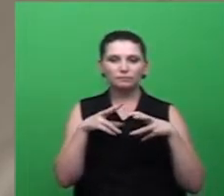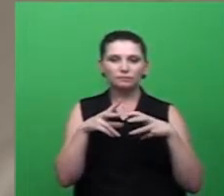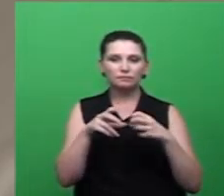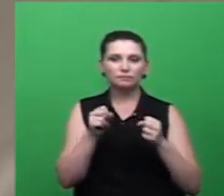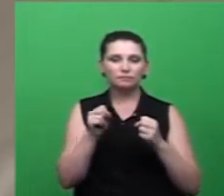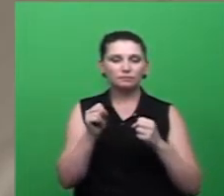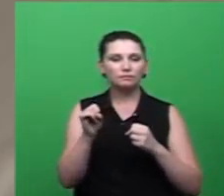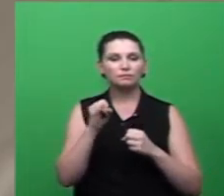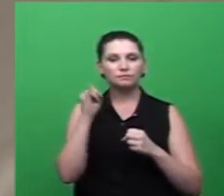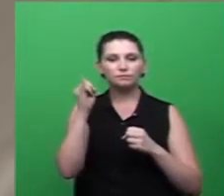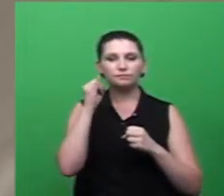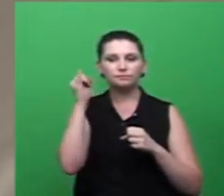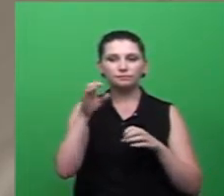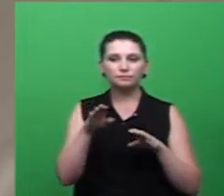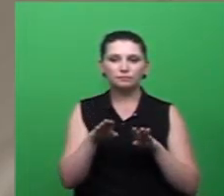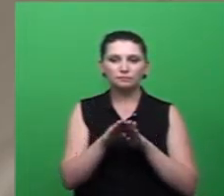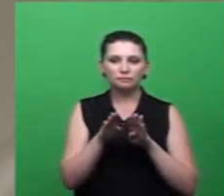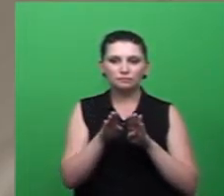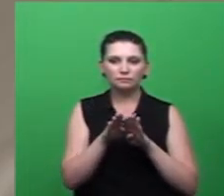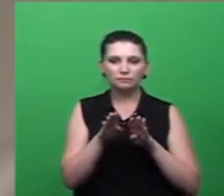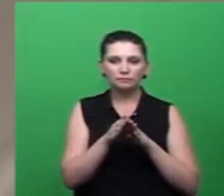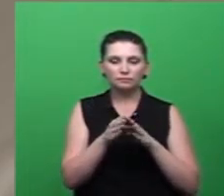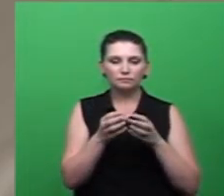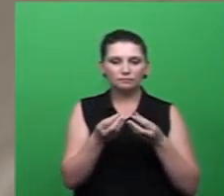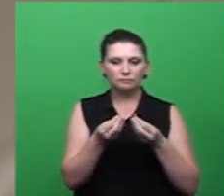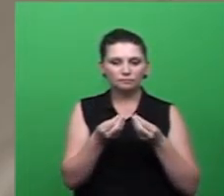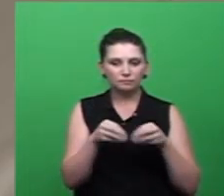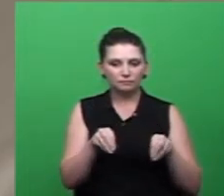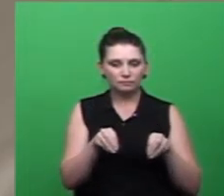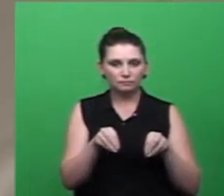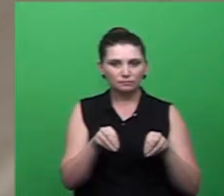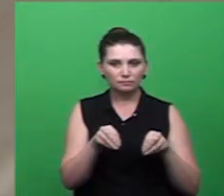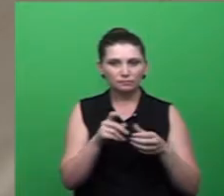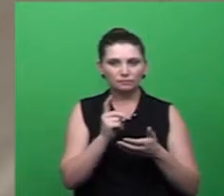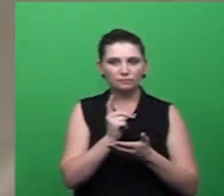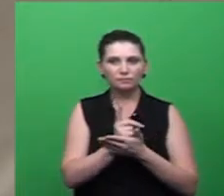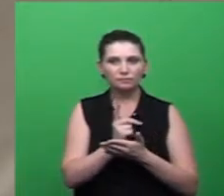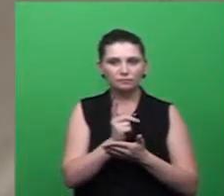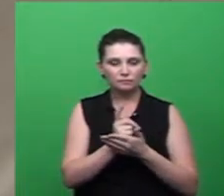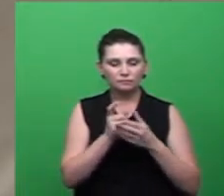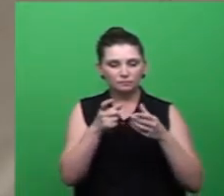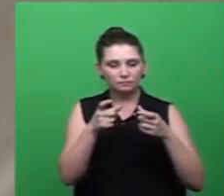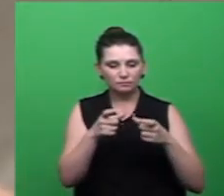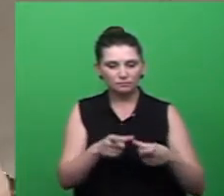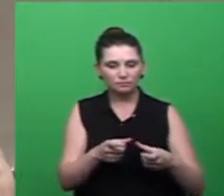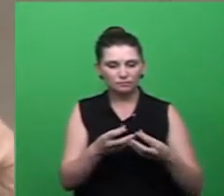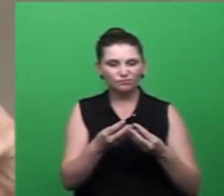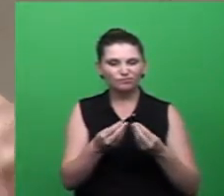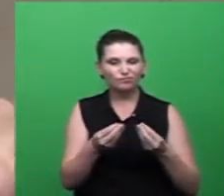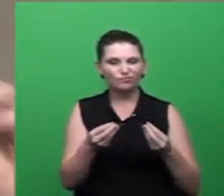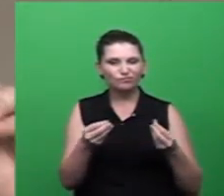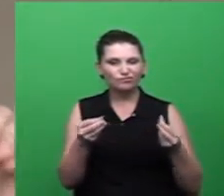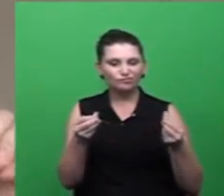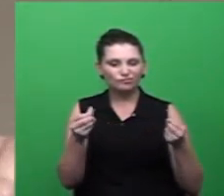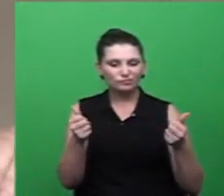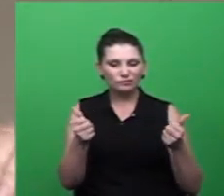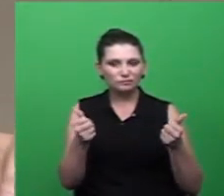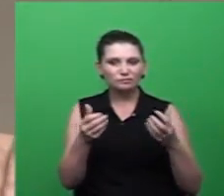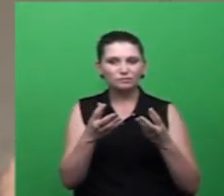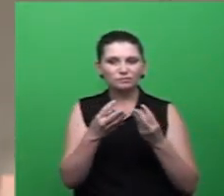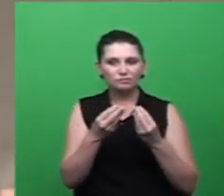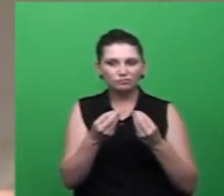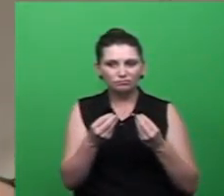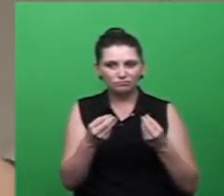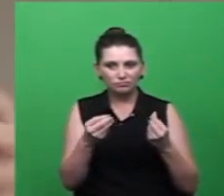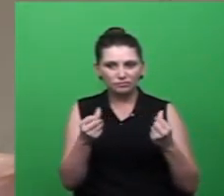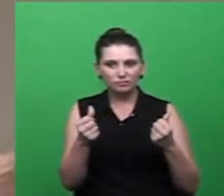importante salientar, que o ovo do mosquito é depositado em um ambiente seco, na parede, usualmente,